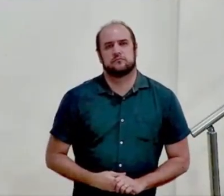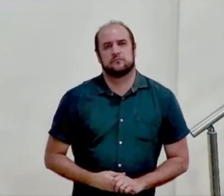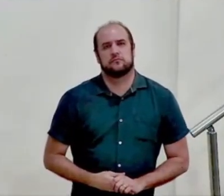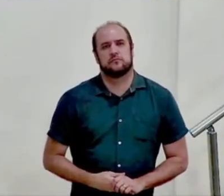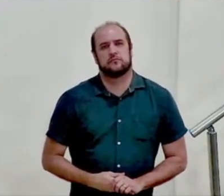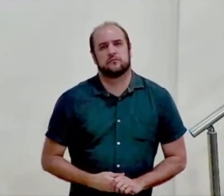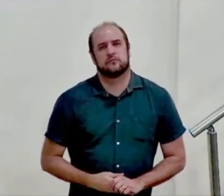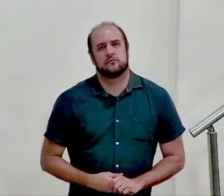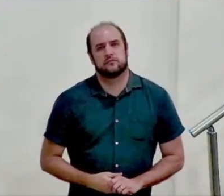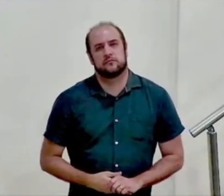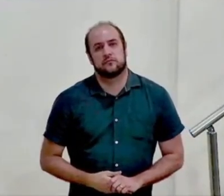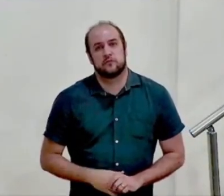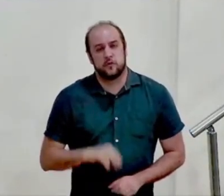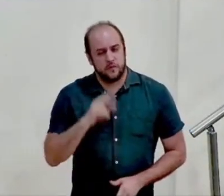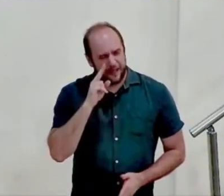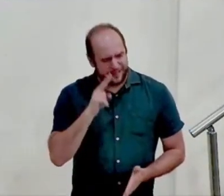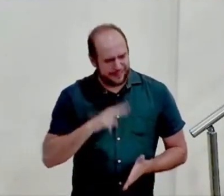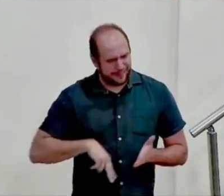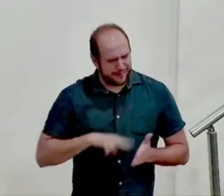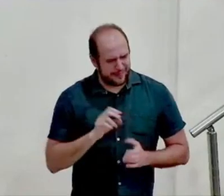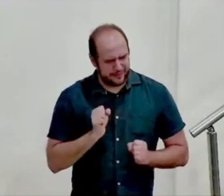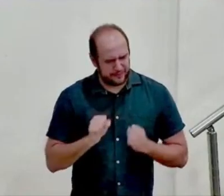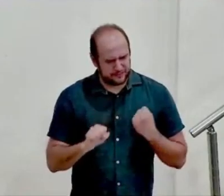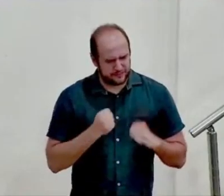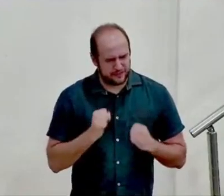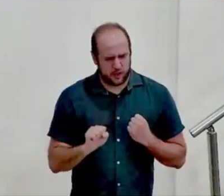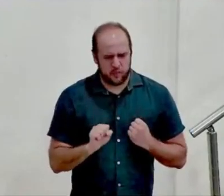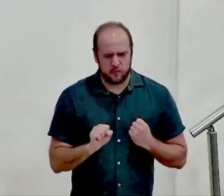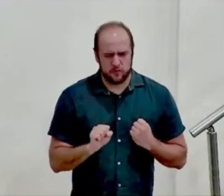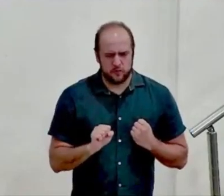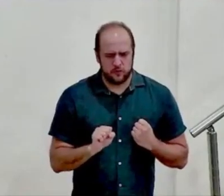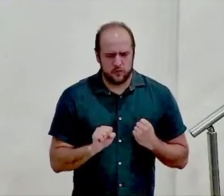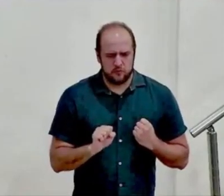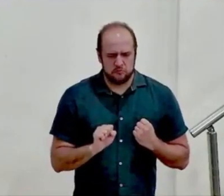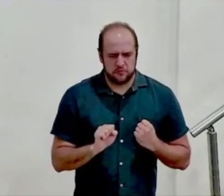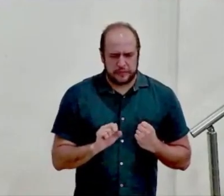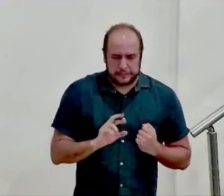E olhando para este salmo, meus amados, a resposta, ela é